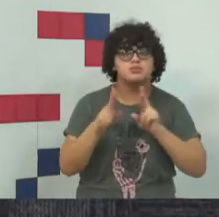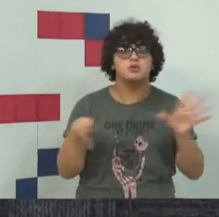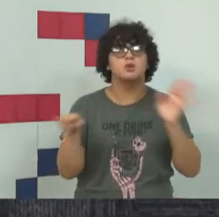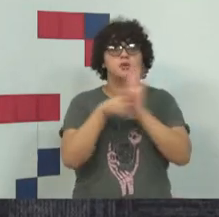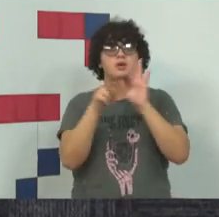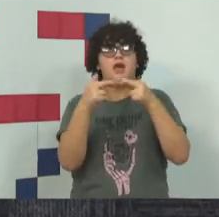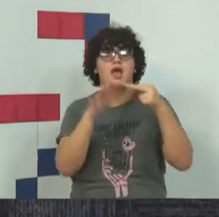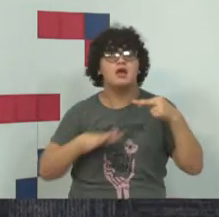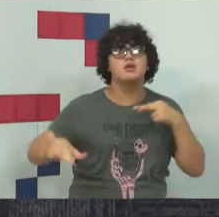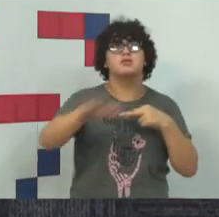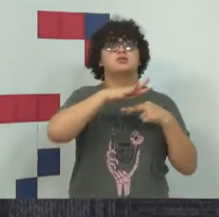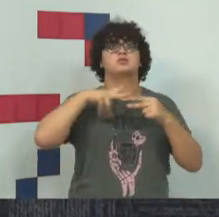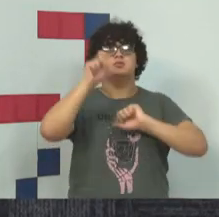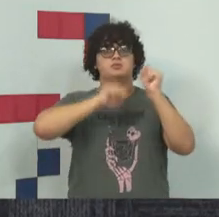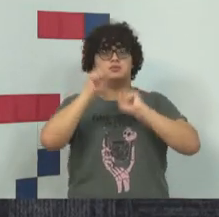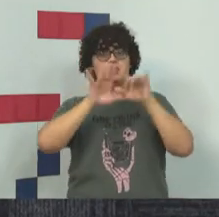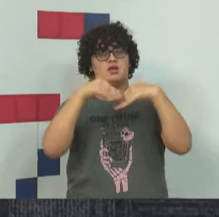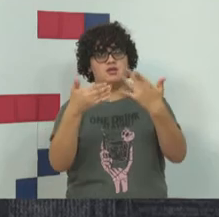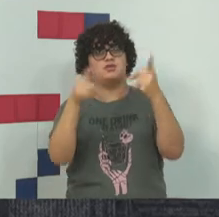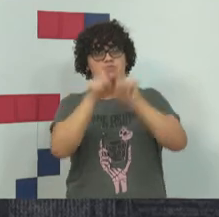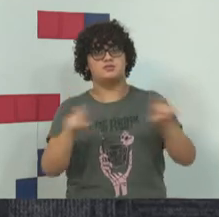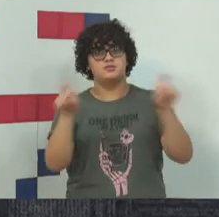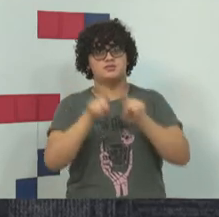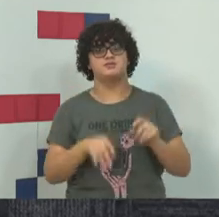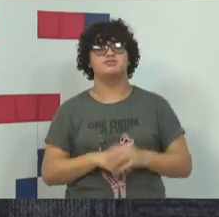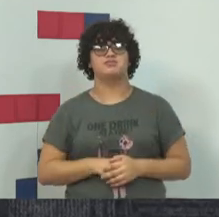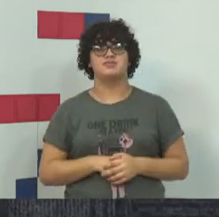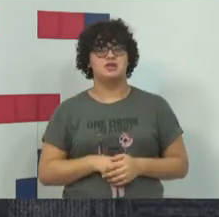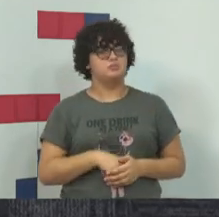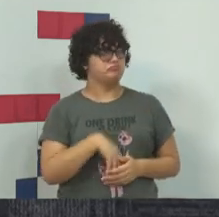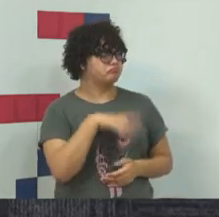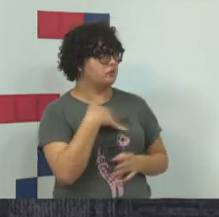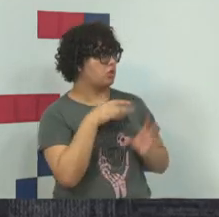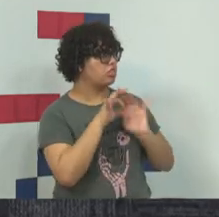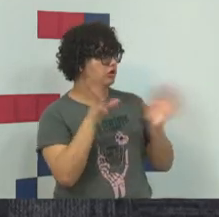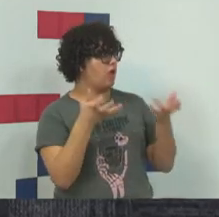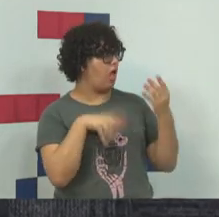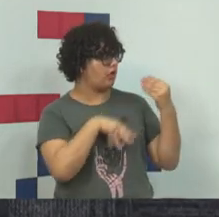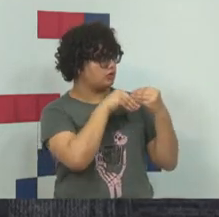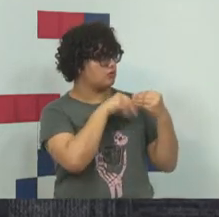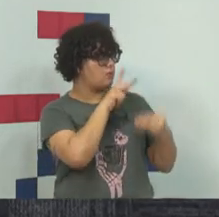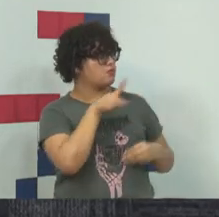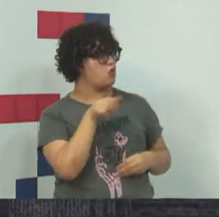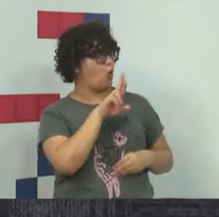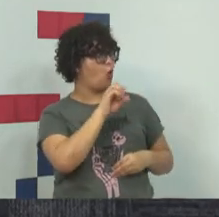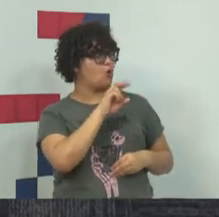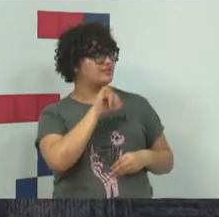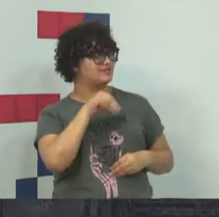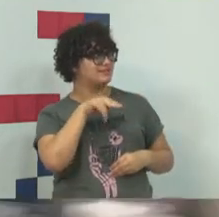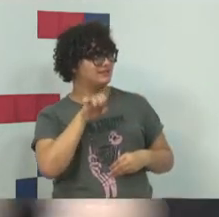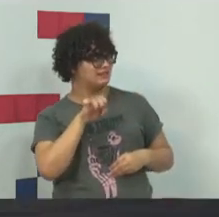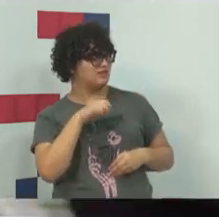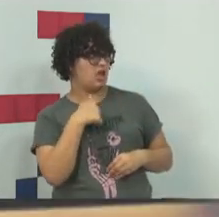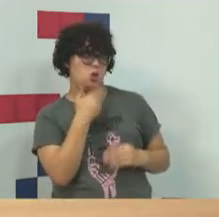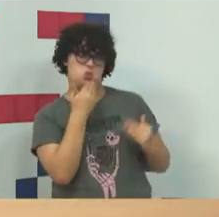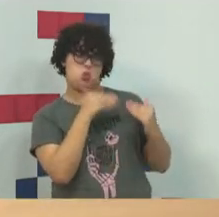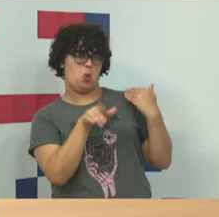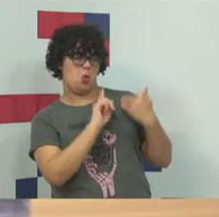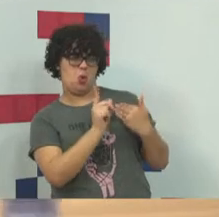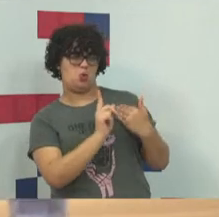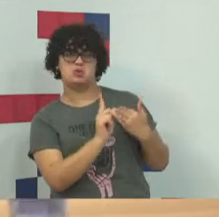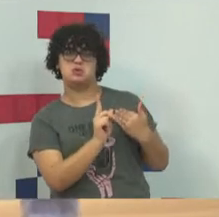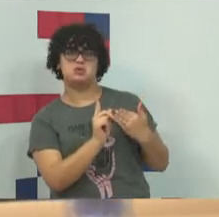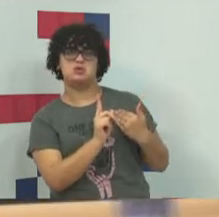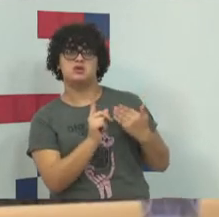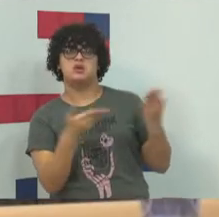rede mundial de computadores e a internet. Deixa eu acrescentar algumas coisas, professor Rossini. Primeiro, eu não concordo que essa